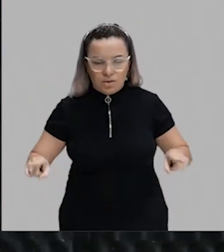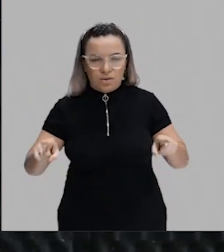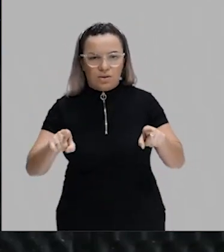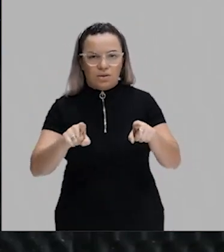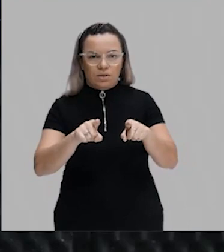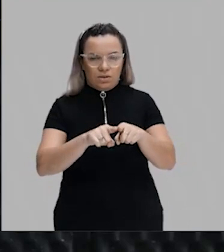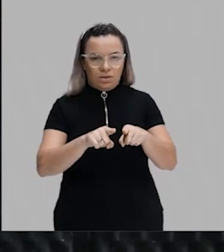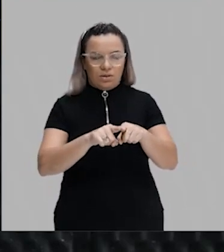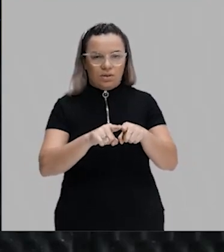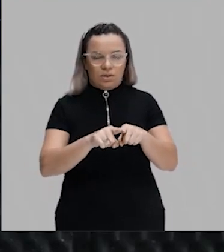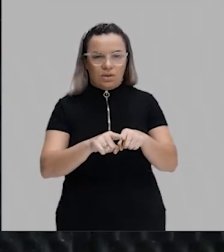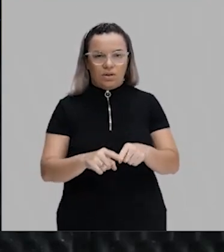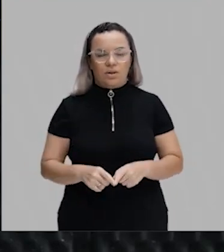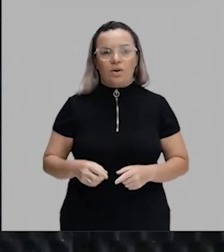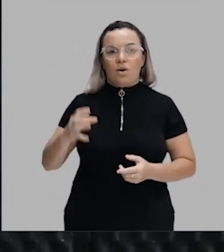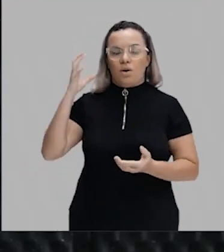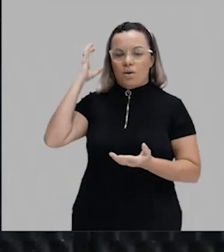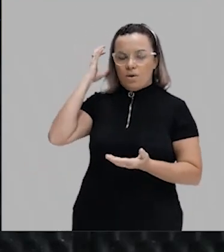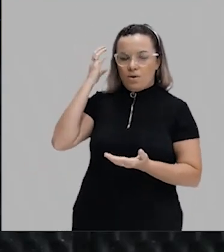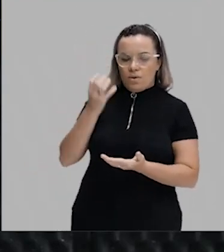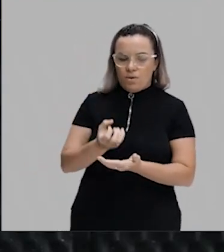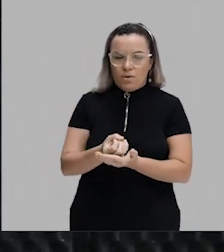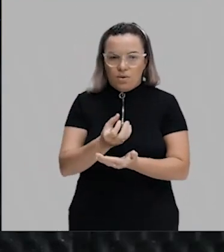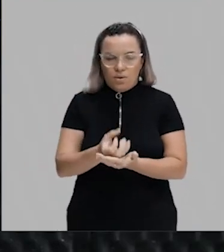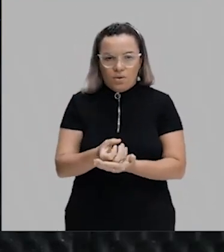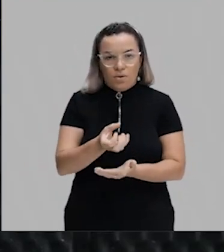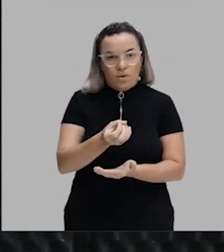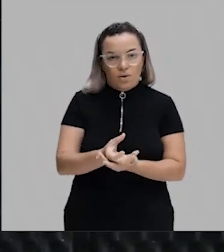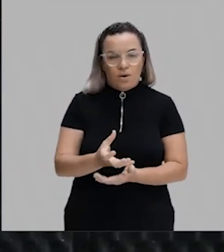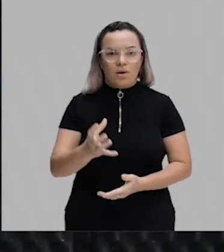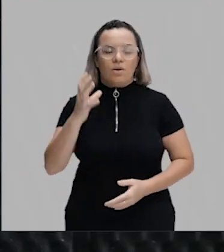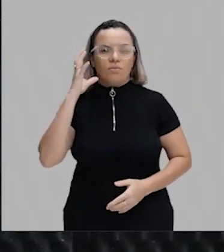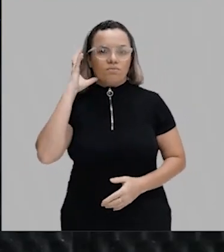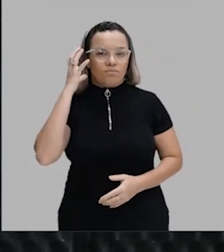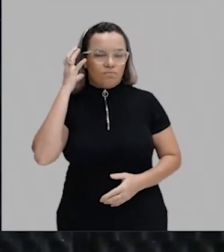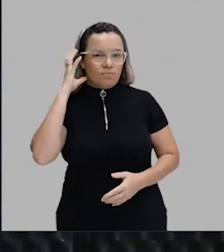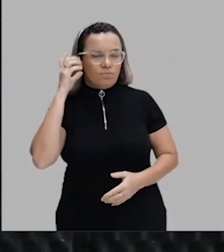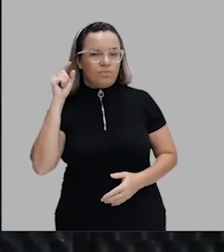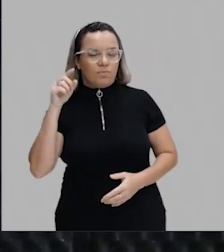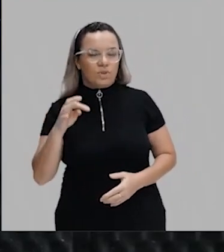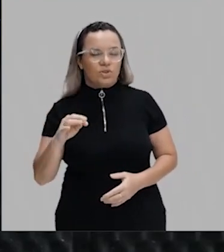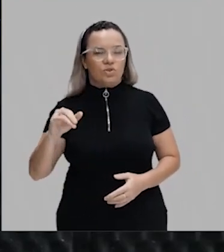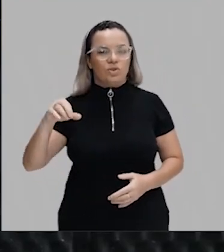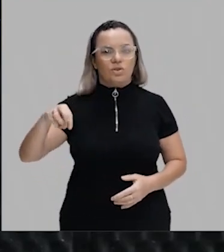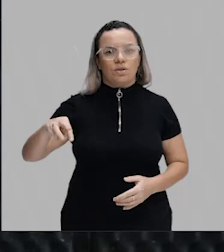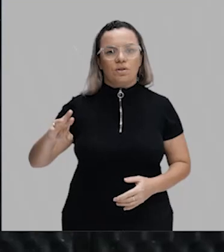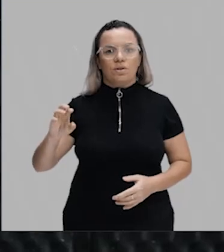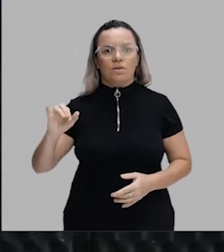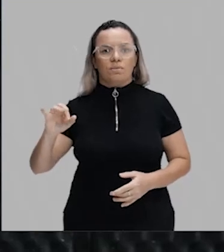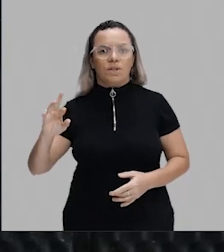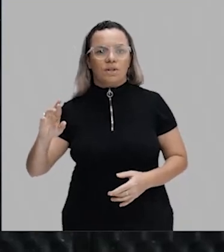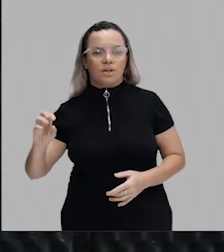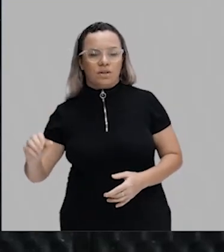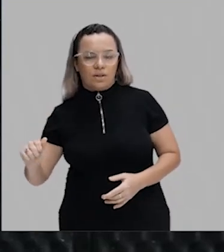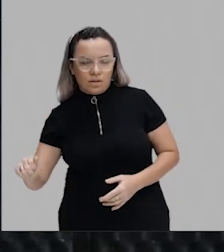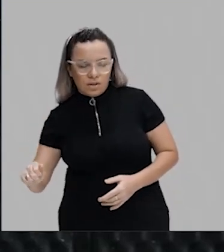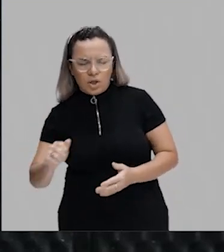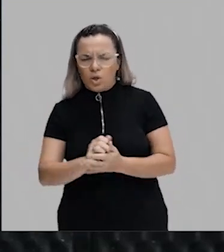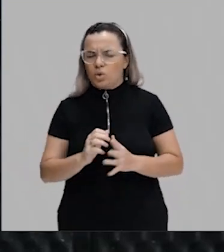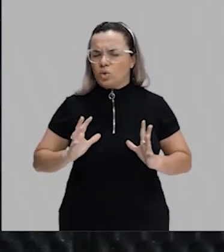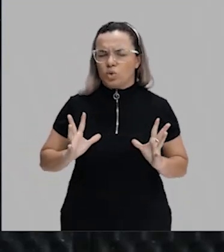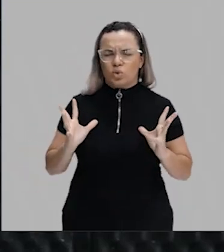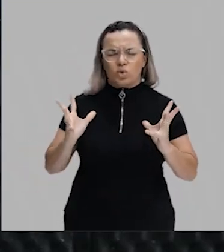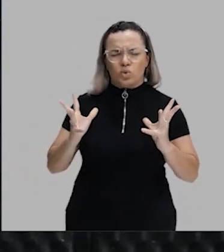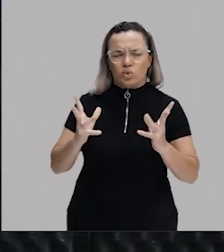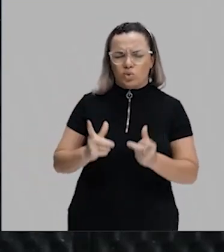podcasts pela Rádio Timbira, tá galera? Então tem todo o material à tua disposição pra que tu